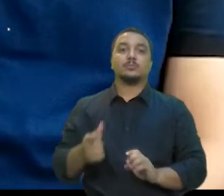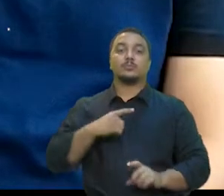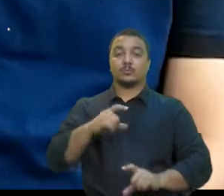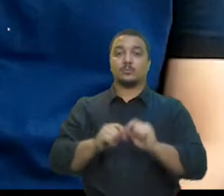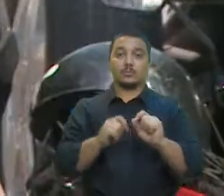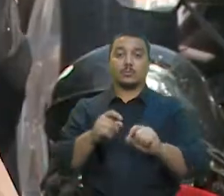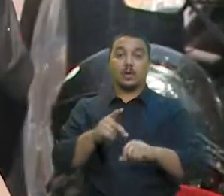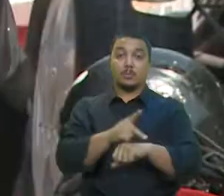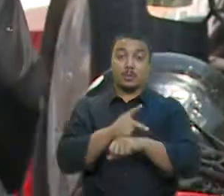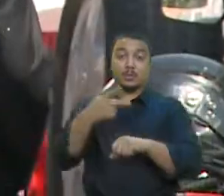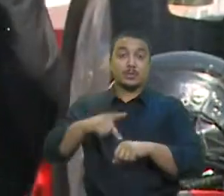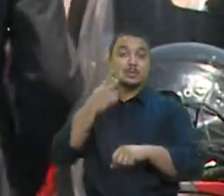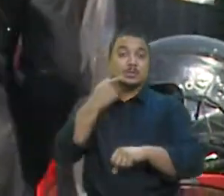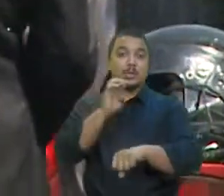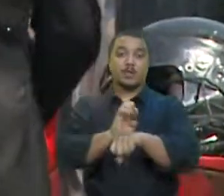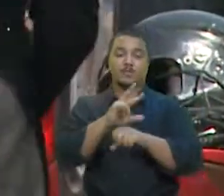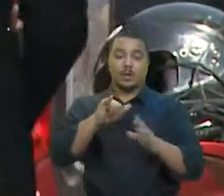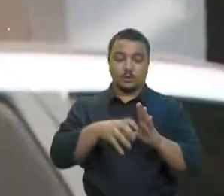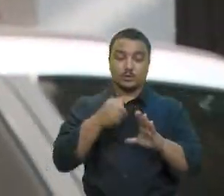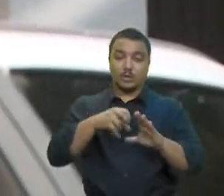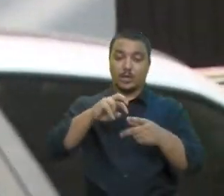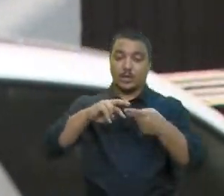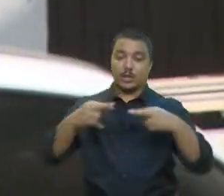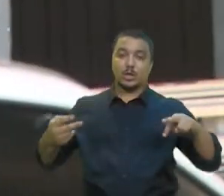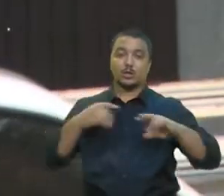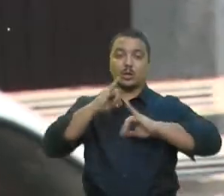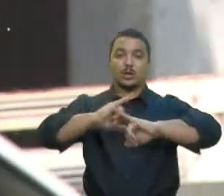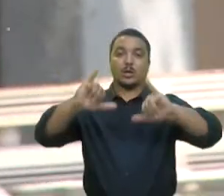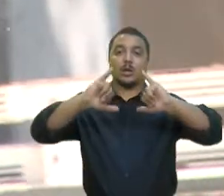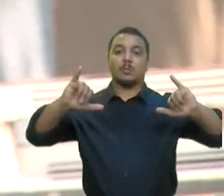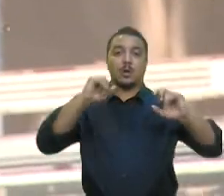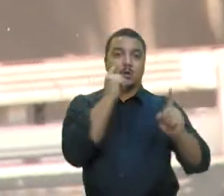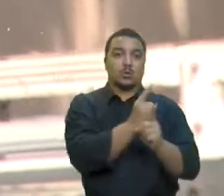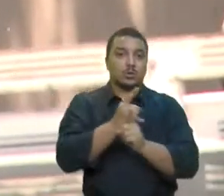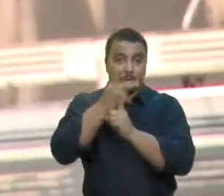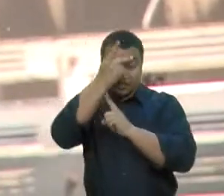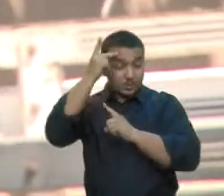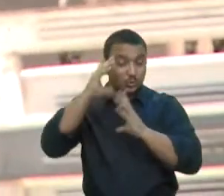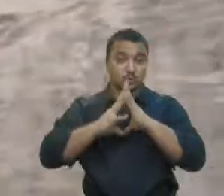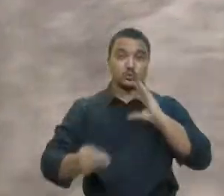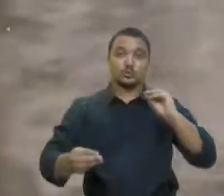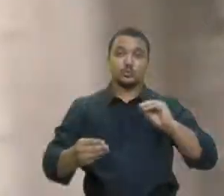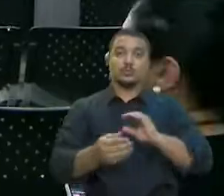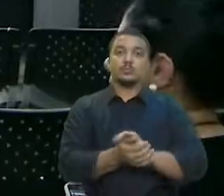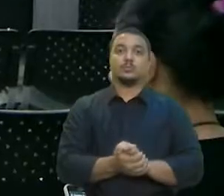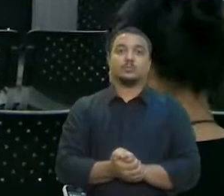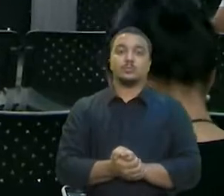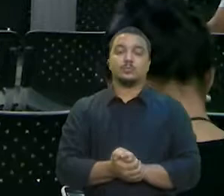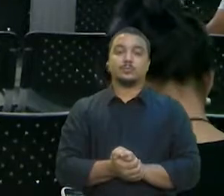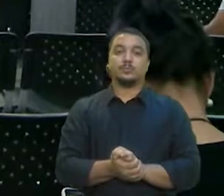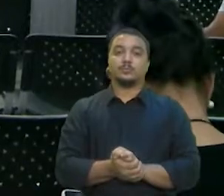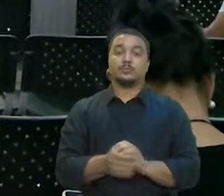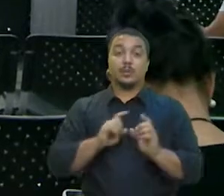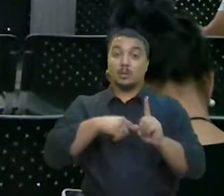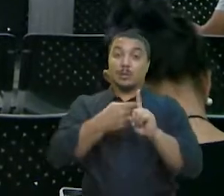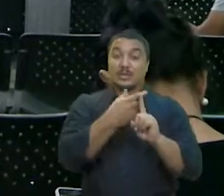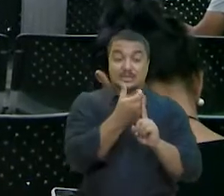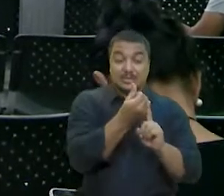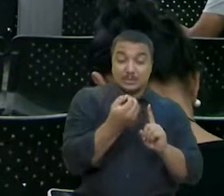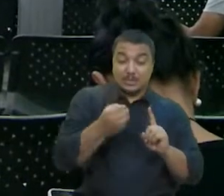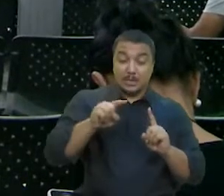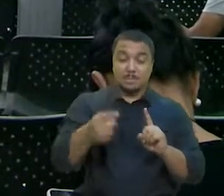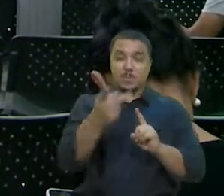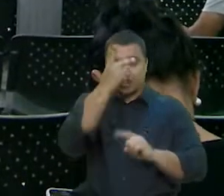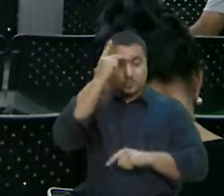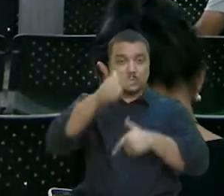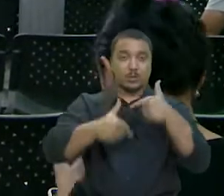Ceará fará coleta de DNA em campanha para auxiliar famílias de desaparecidos. Mais de 60 mil trabalhadores